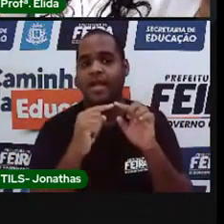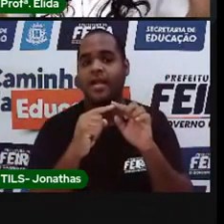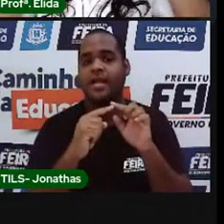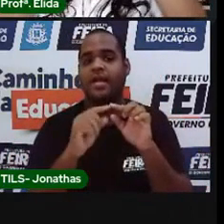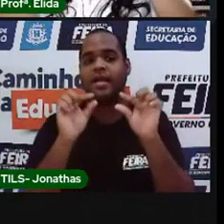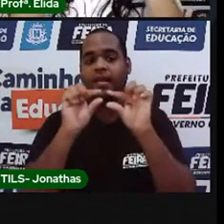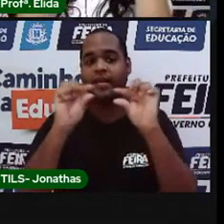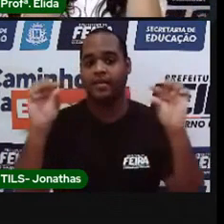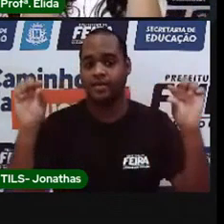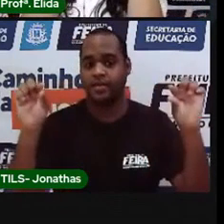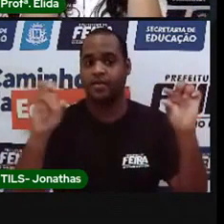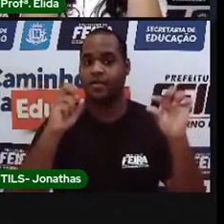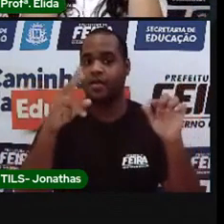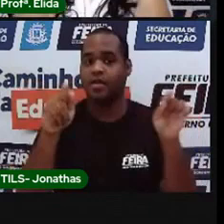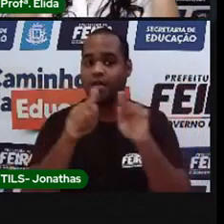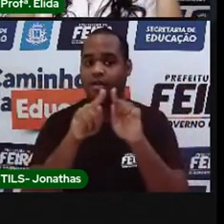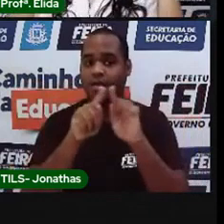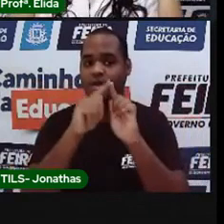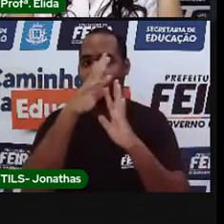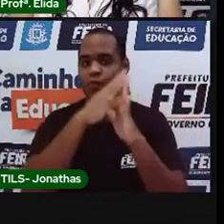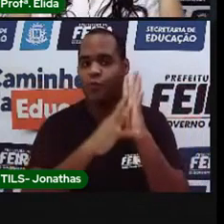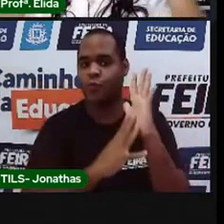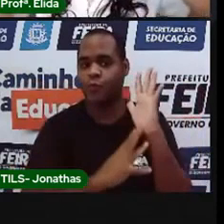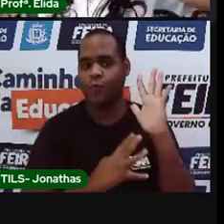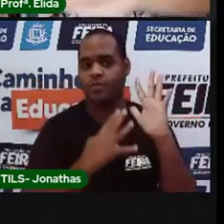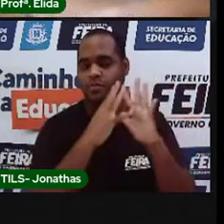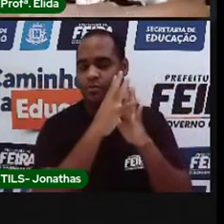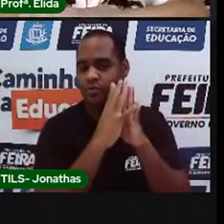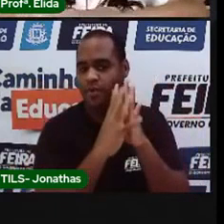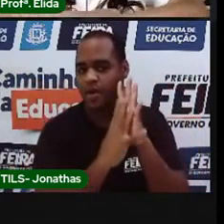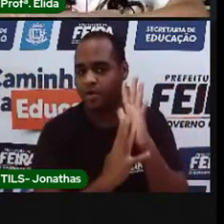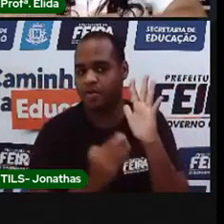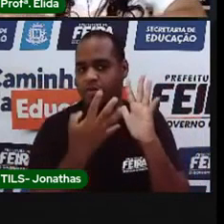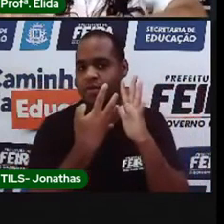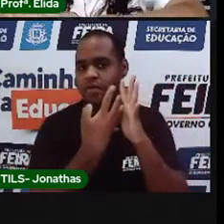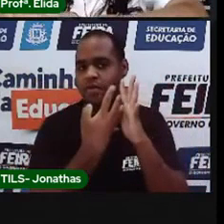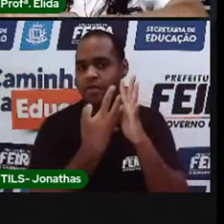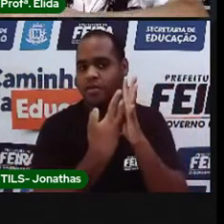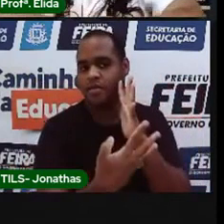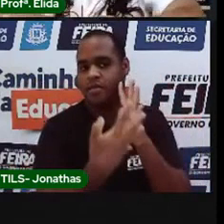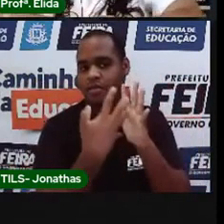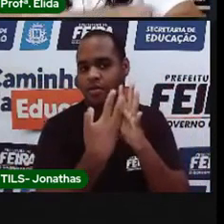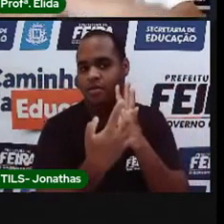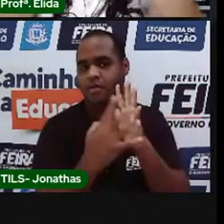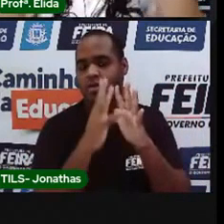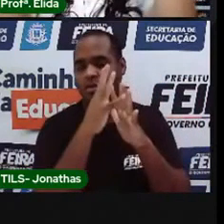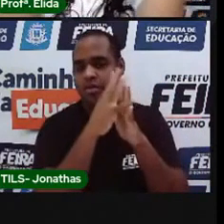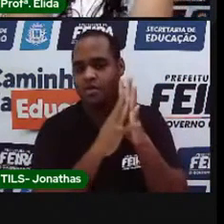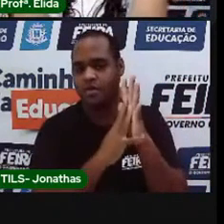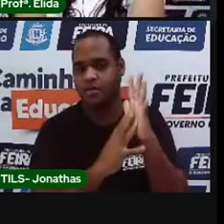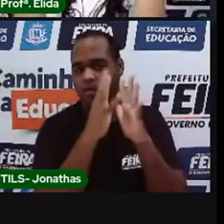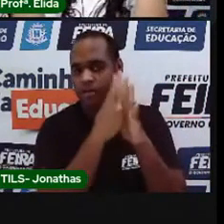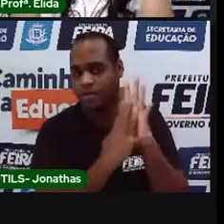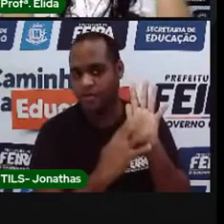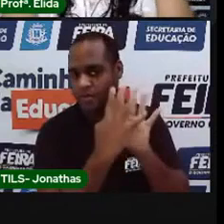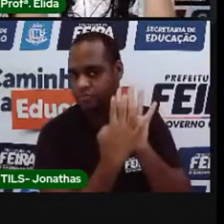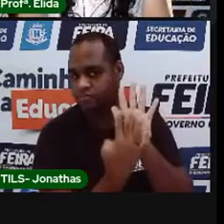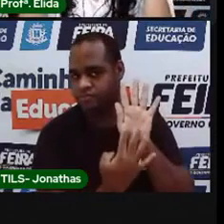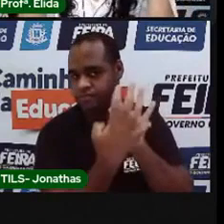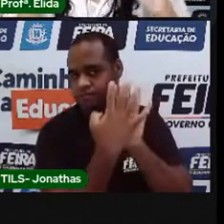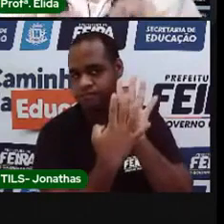e colunas. Lembra assim, Bracinho deitado, linha. Bracinho em pé,